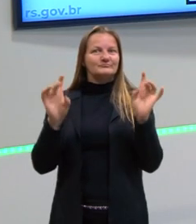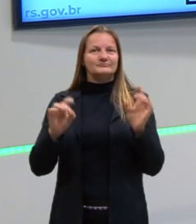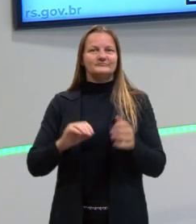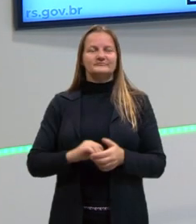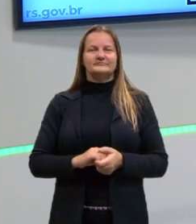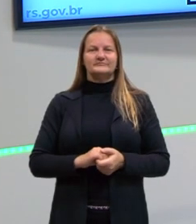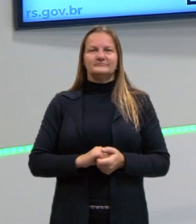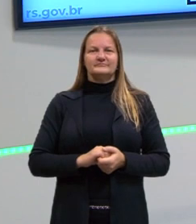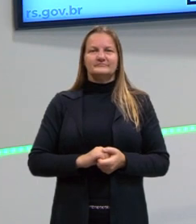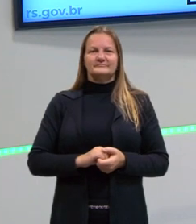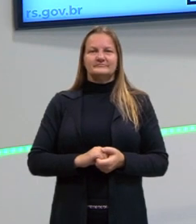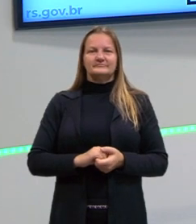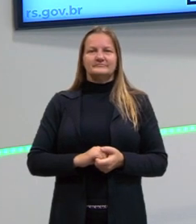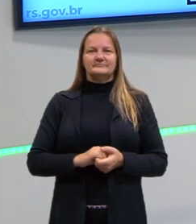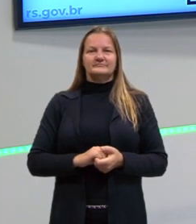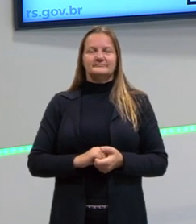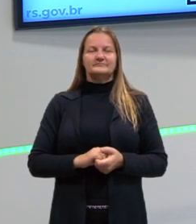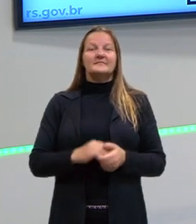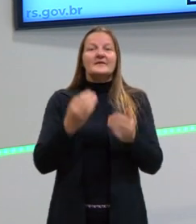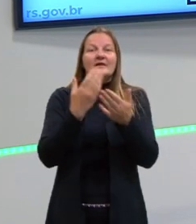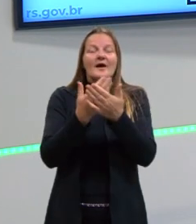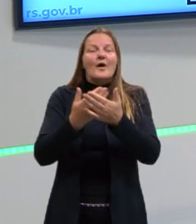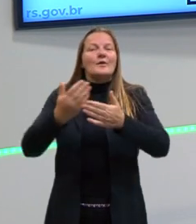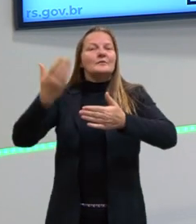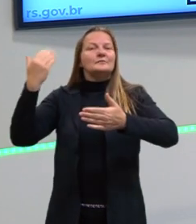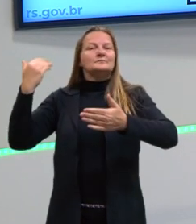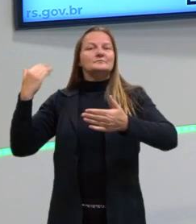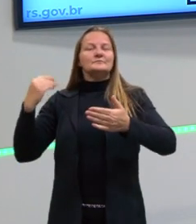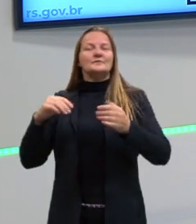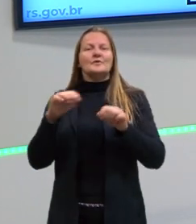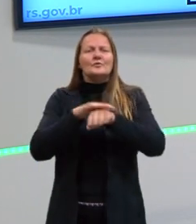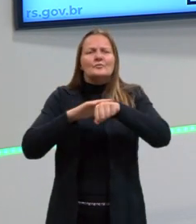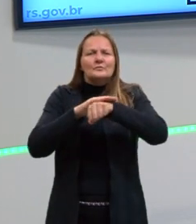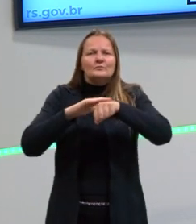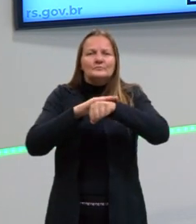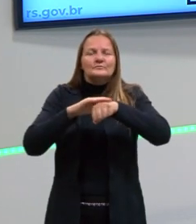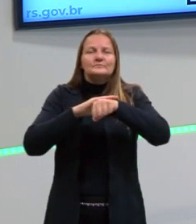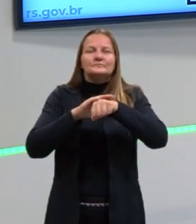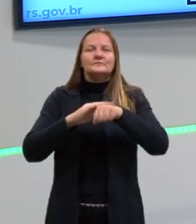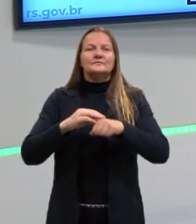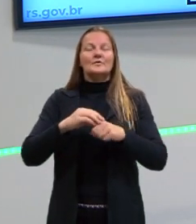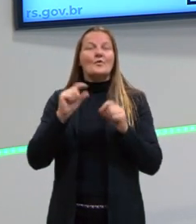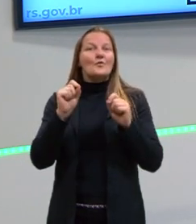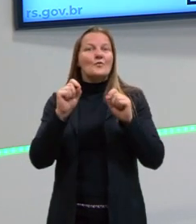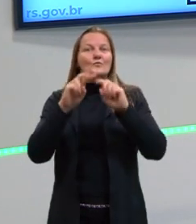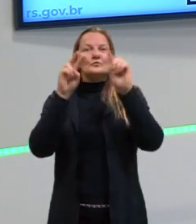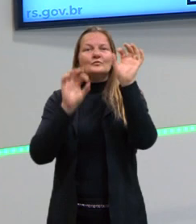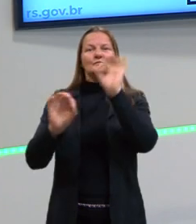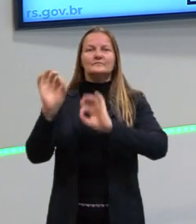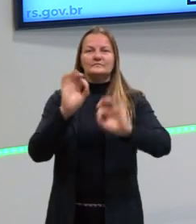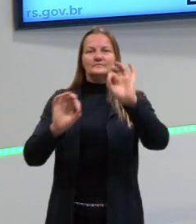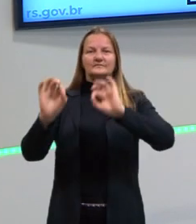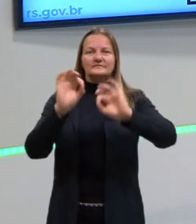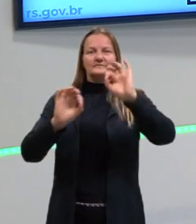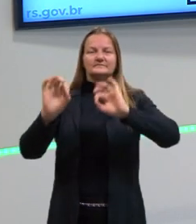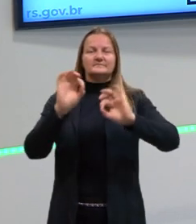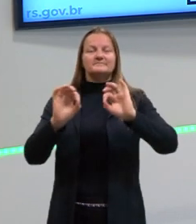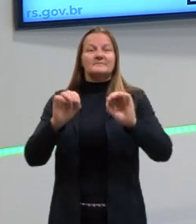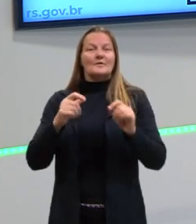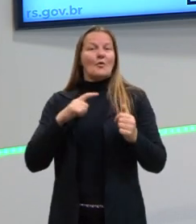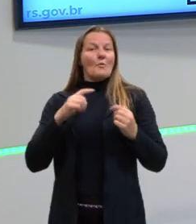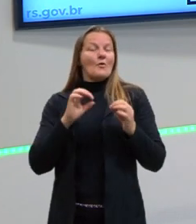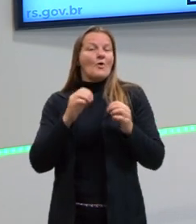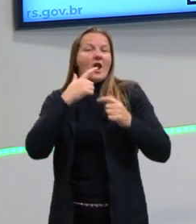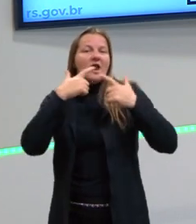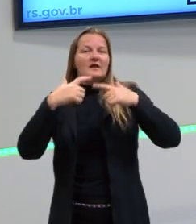Na aula anterior, a gente conversou um pouquinho sobre este look linguístico que eu estou propondo para vocês e a gente falou